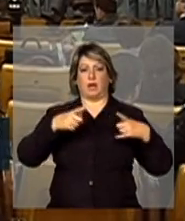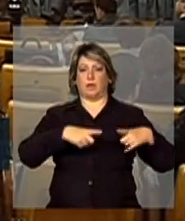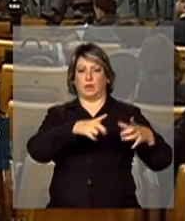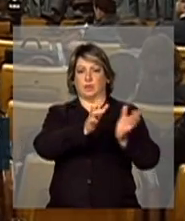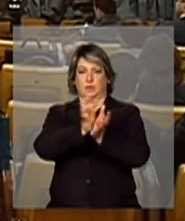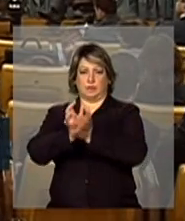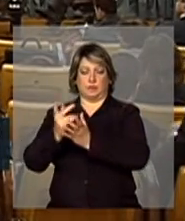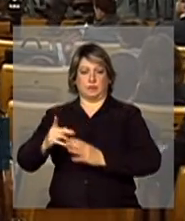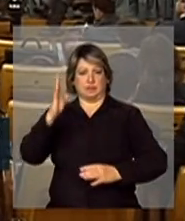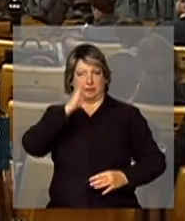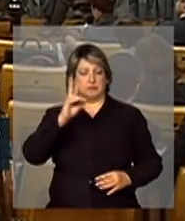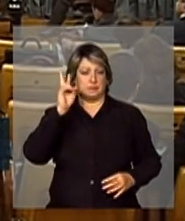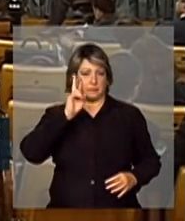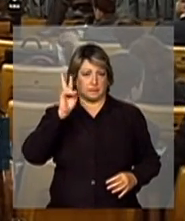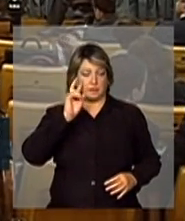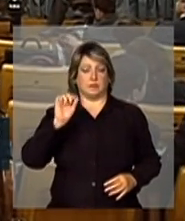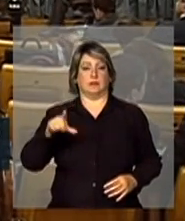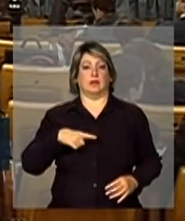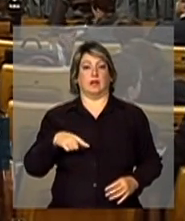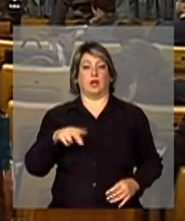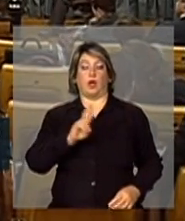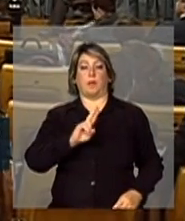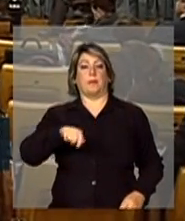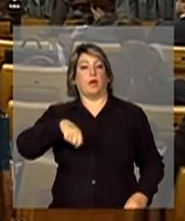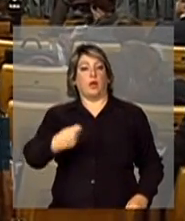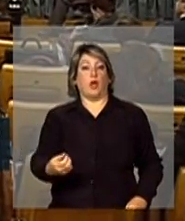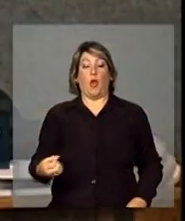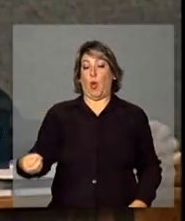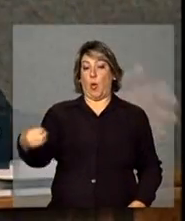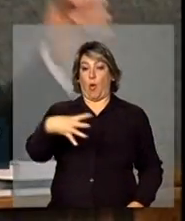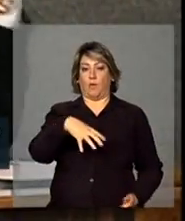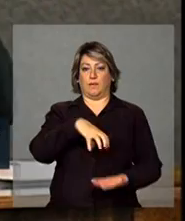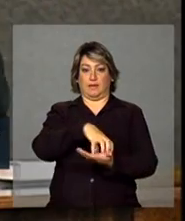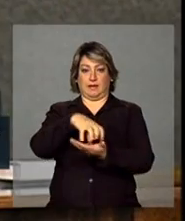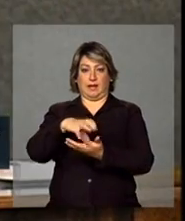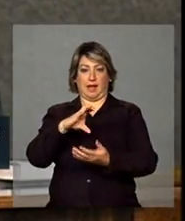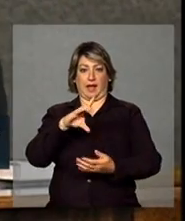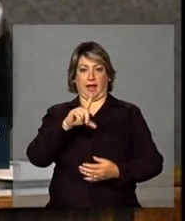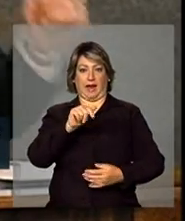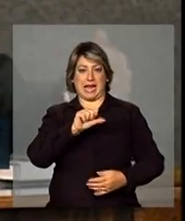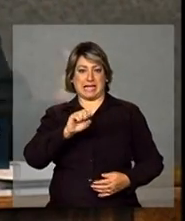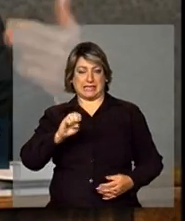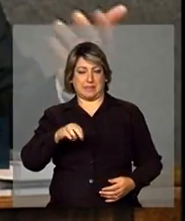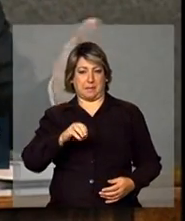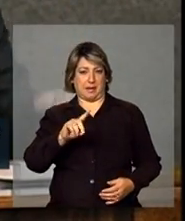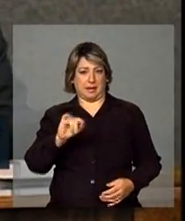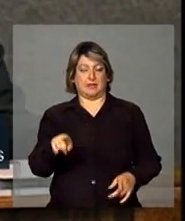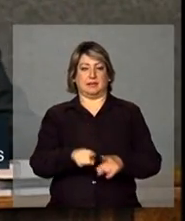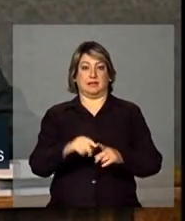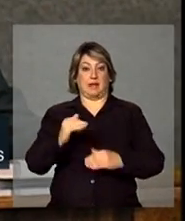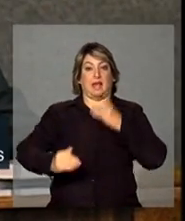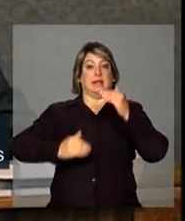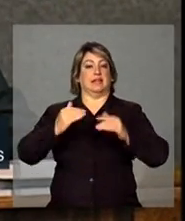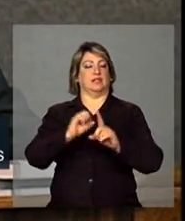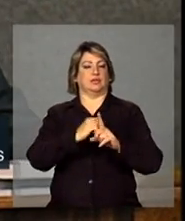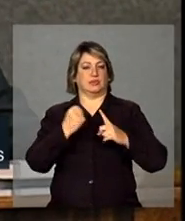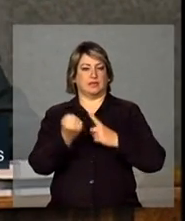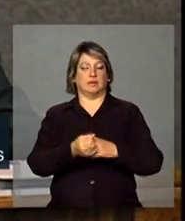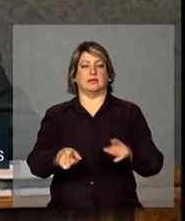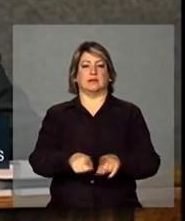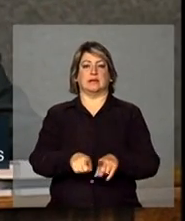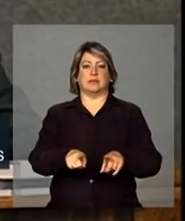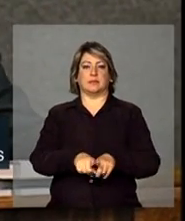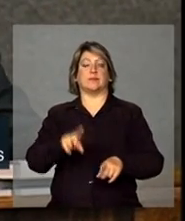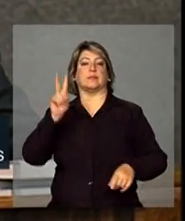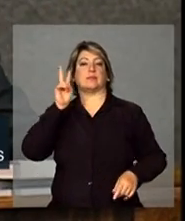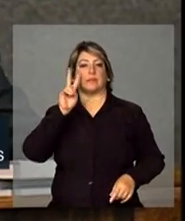sobre a chamada nova classe média, sobre a ascensão social e até do ponto de vista